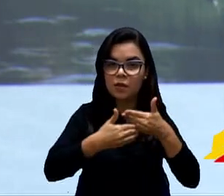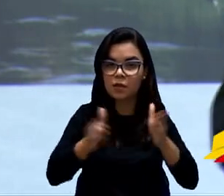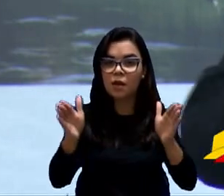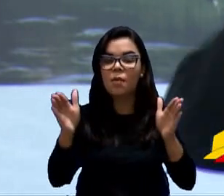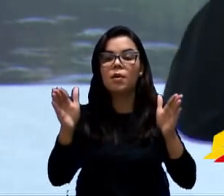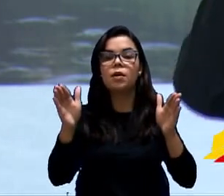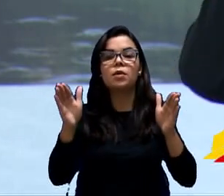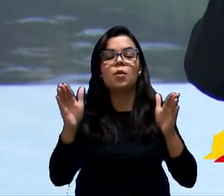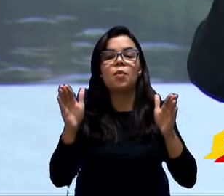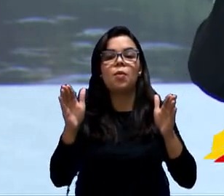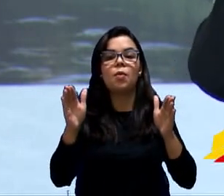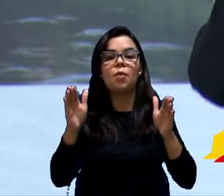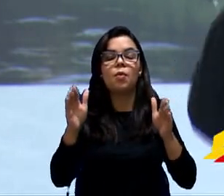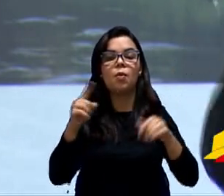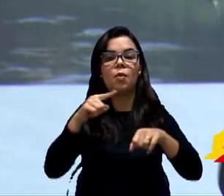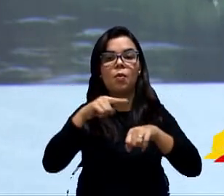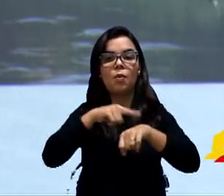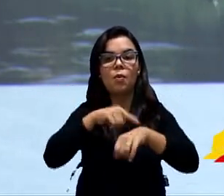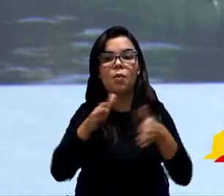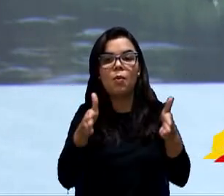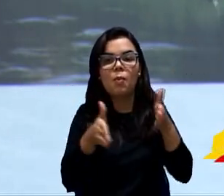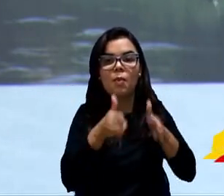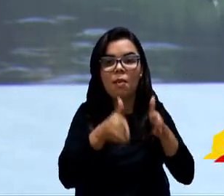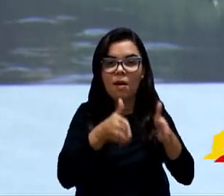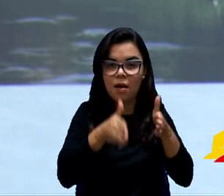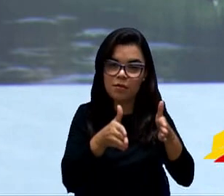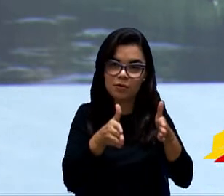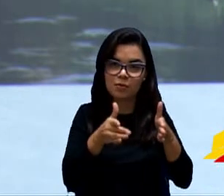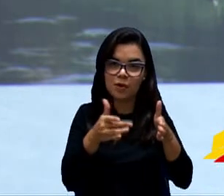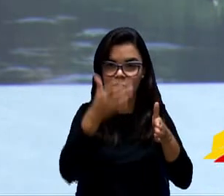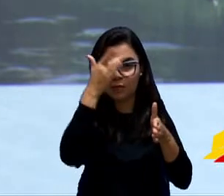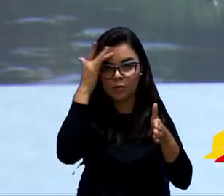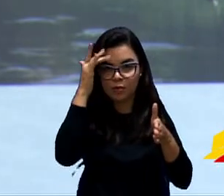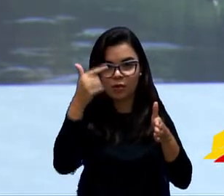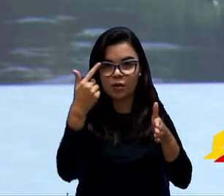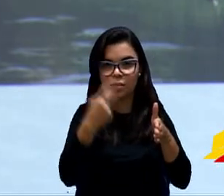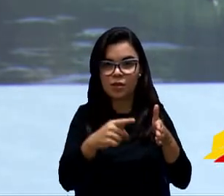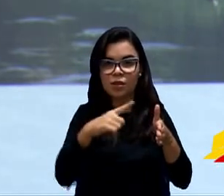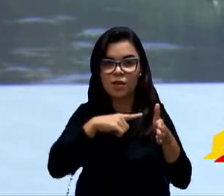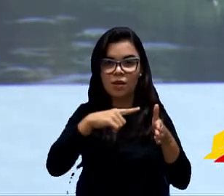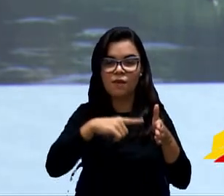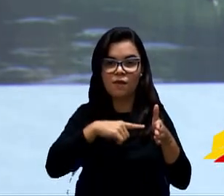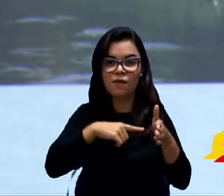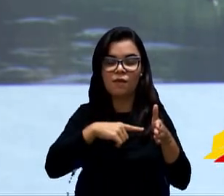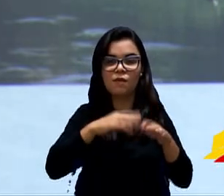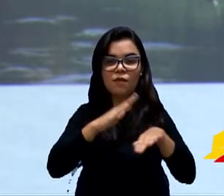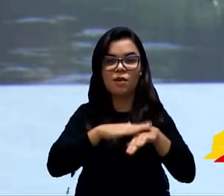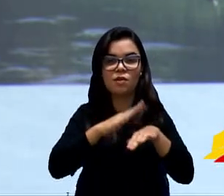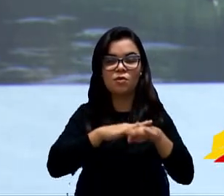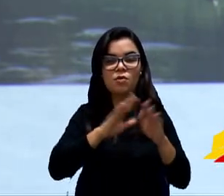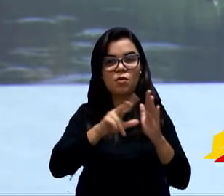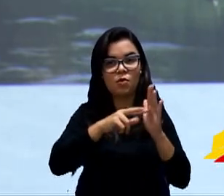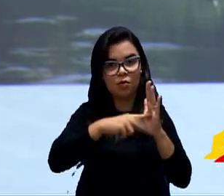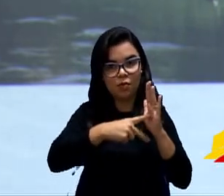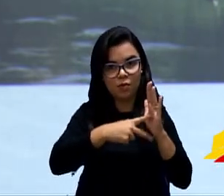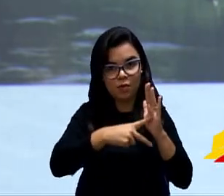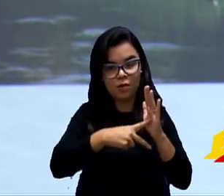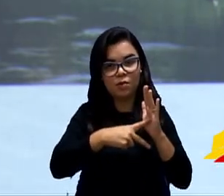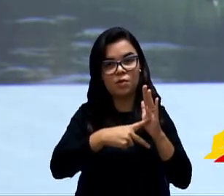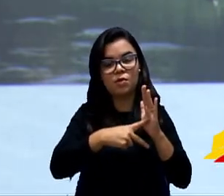prazo para que os servidores públicos que não tinham feito convênio com a FUNSERV Saúde